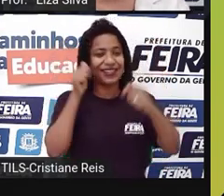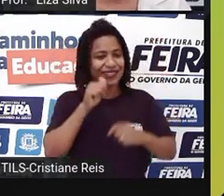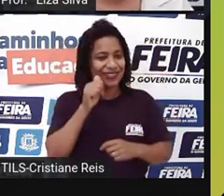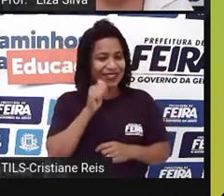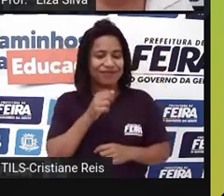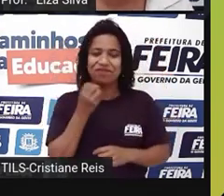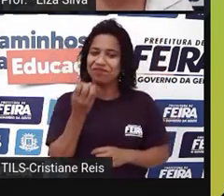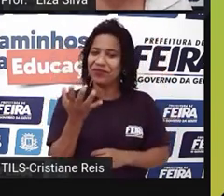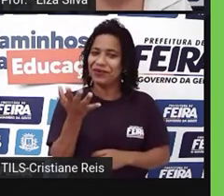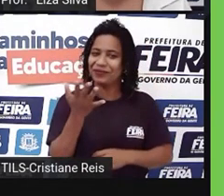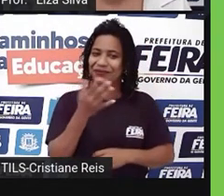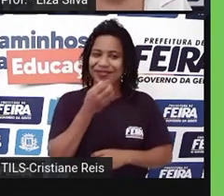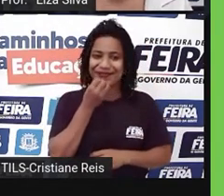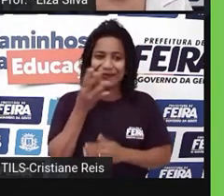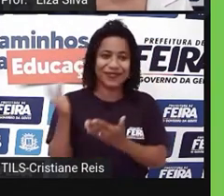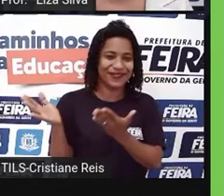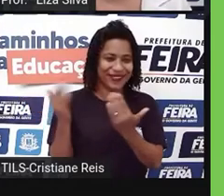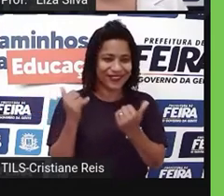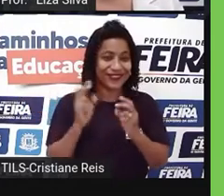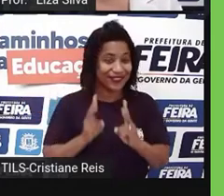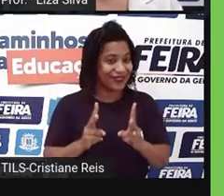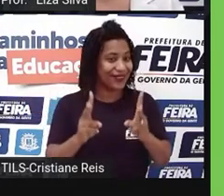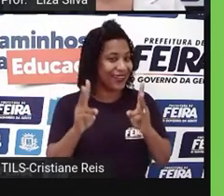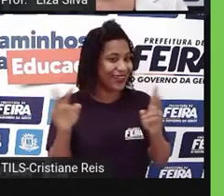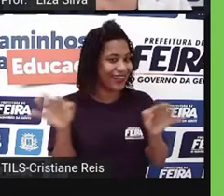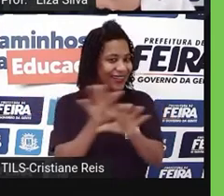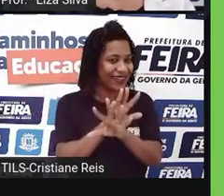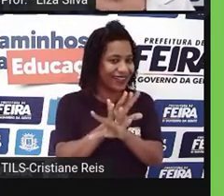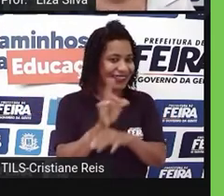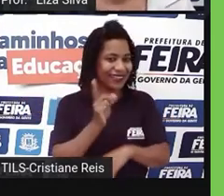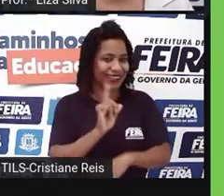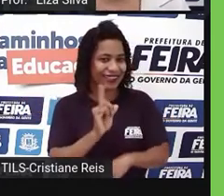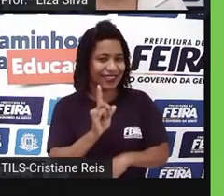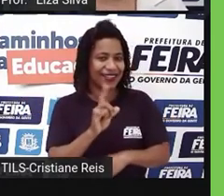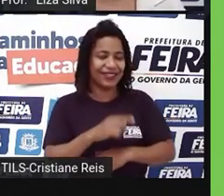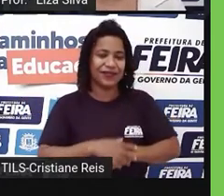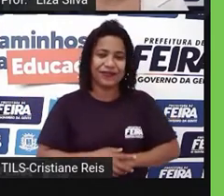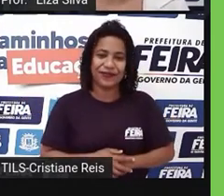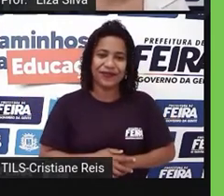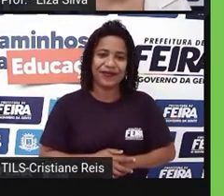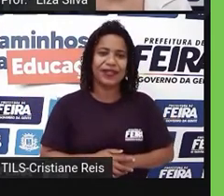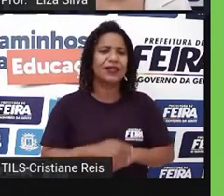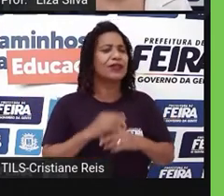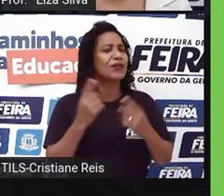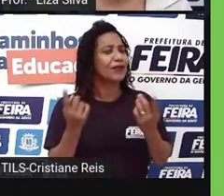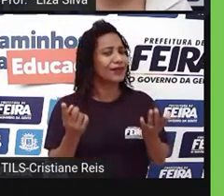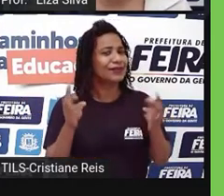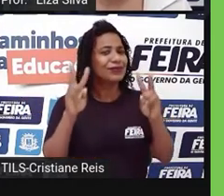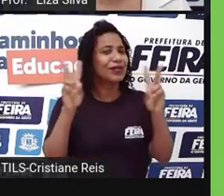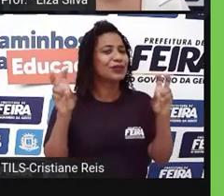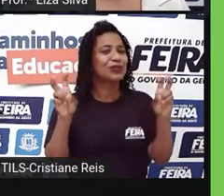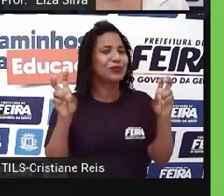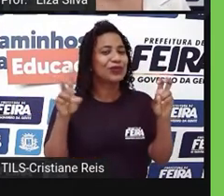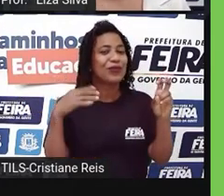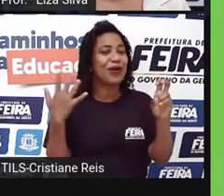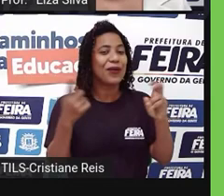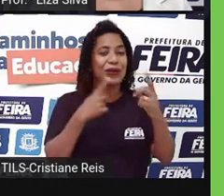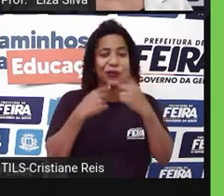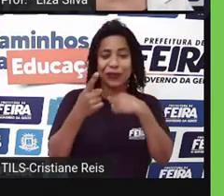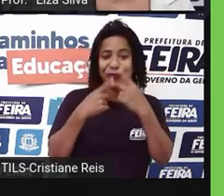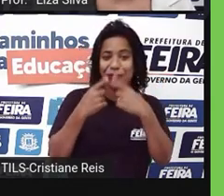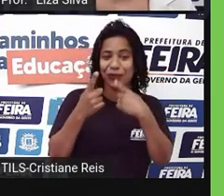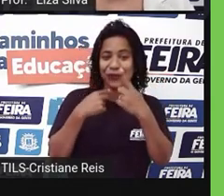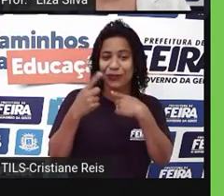let's go. Vamos lá que não terminou ainda. Agora, estamos falando de que? Interview, entrevista.